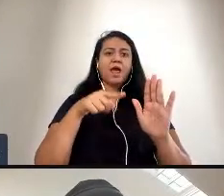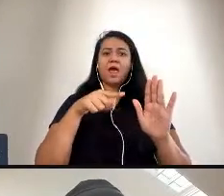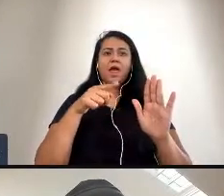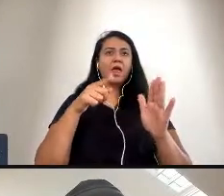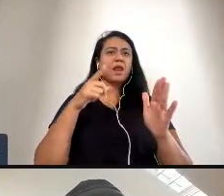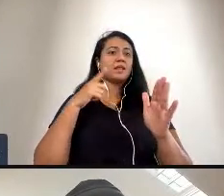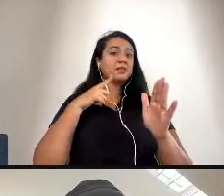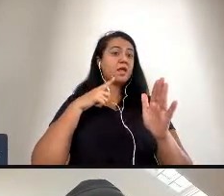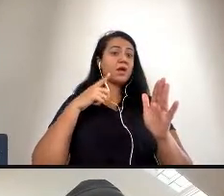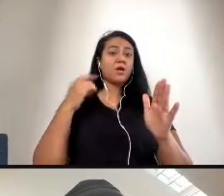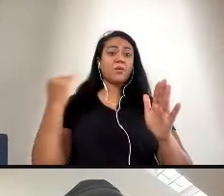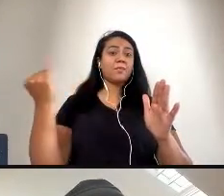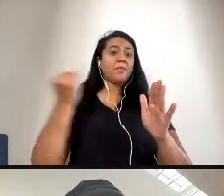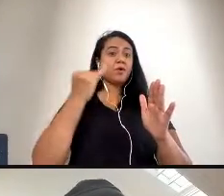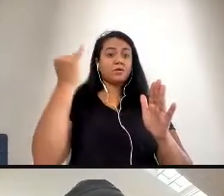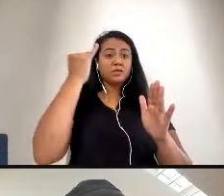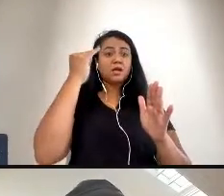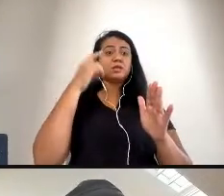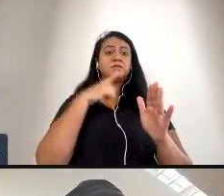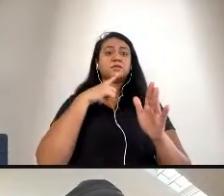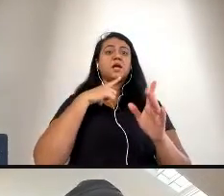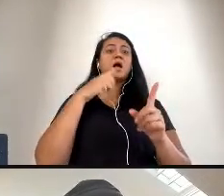importante ela está influenciando